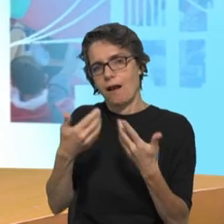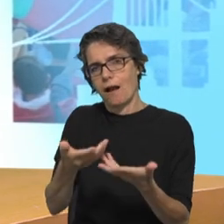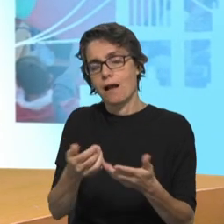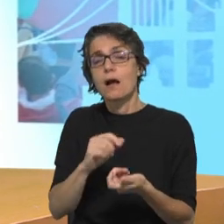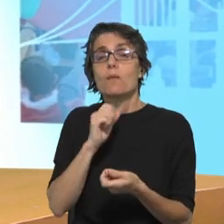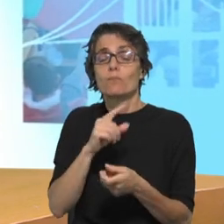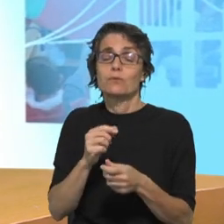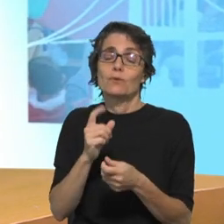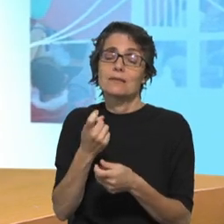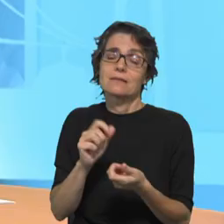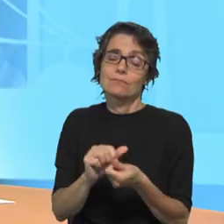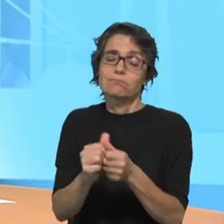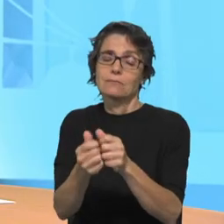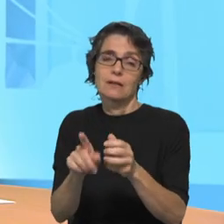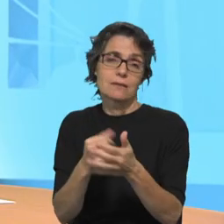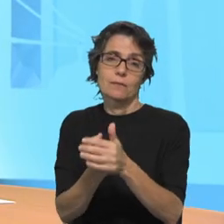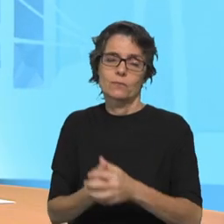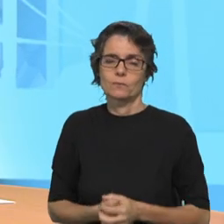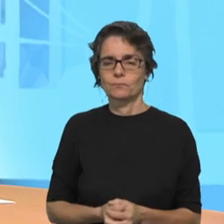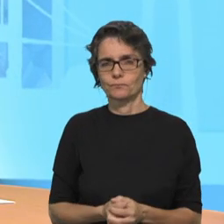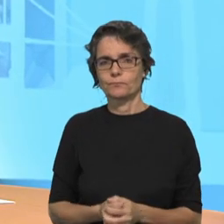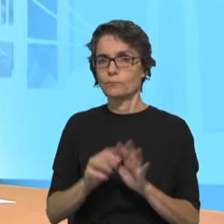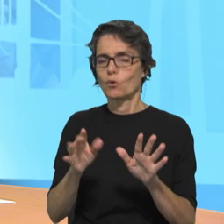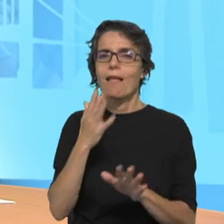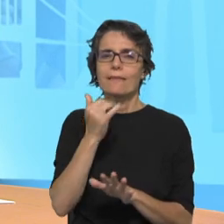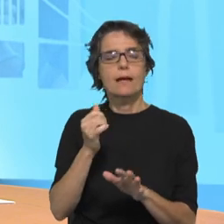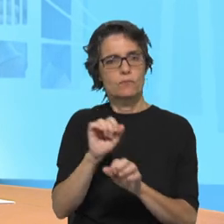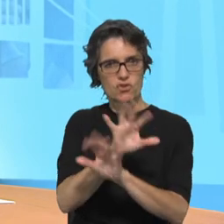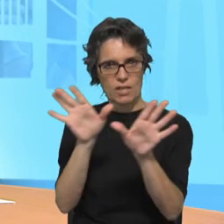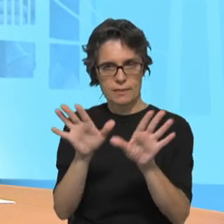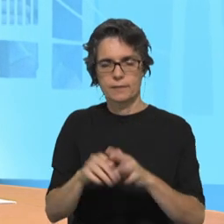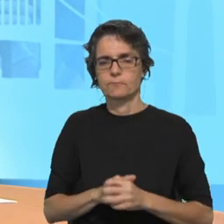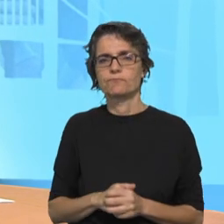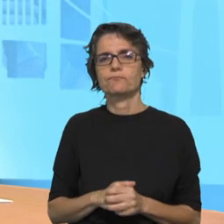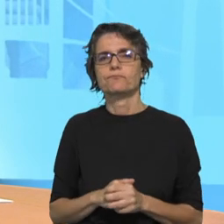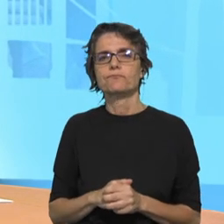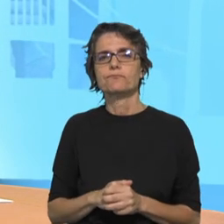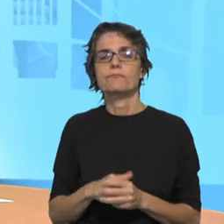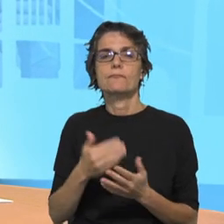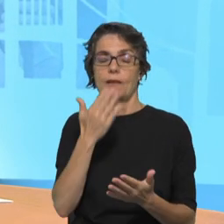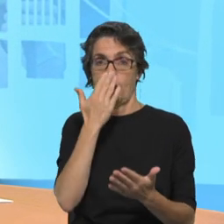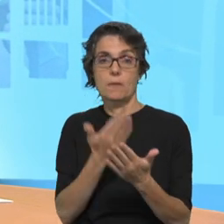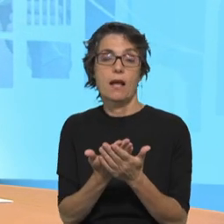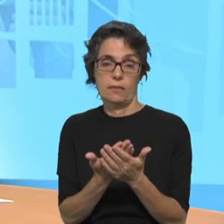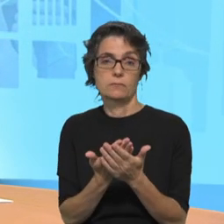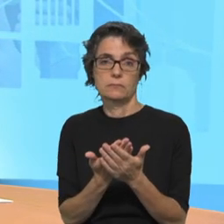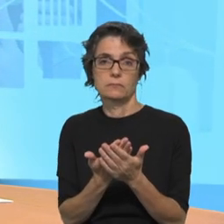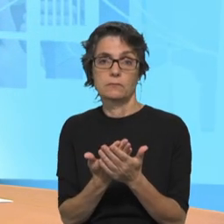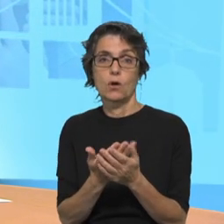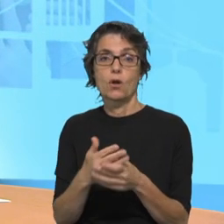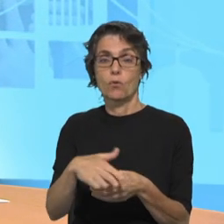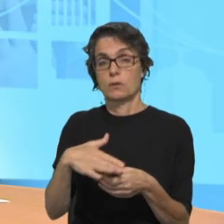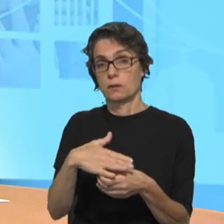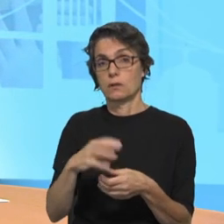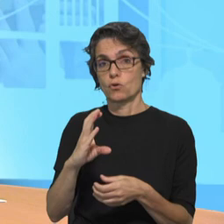Para sermos claros, o que está em causa, que pode gerar alguma tensão, obviamente no contexto do